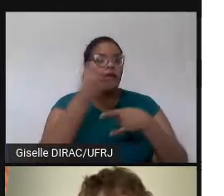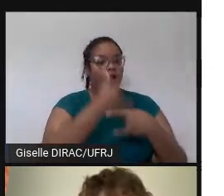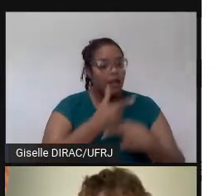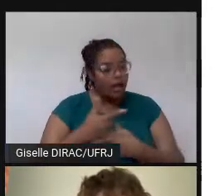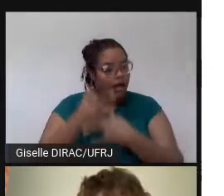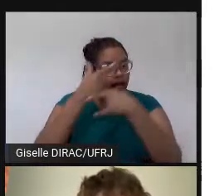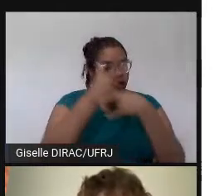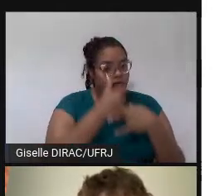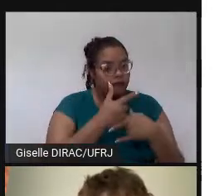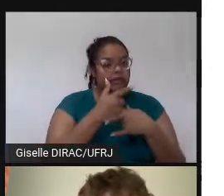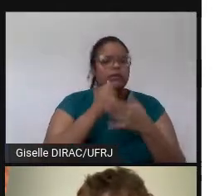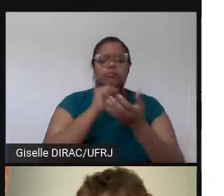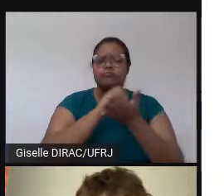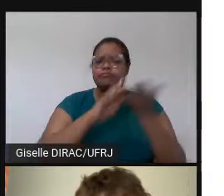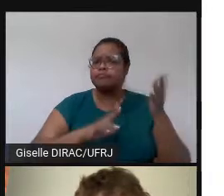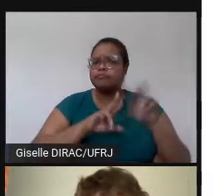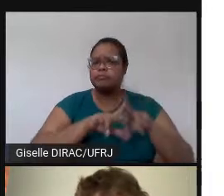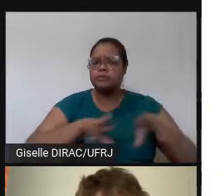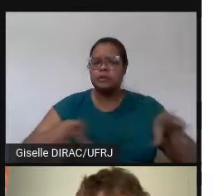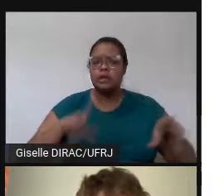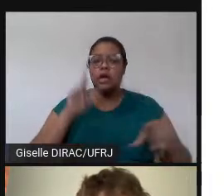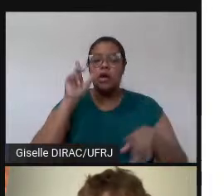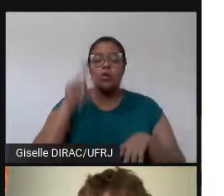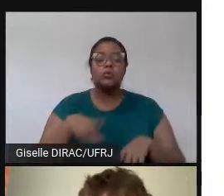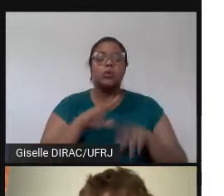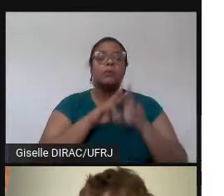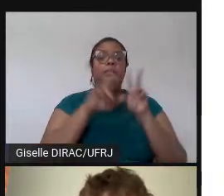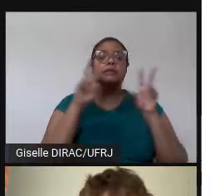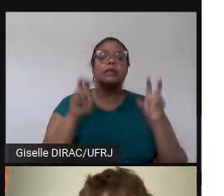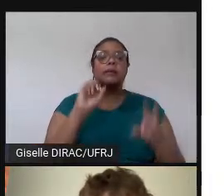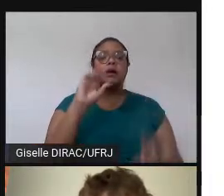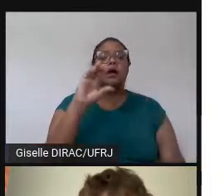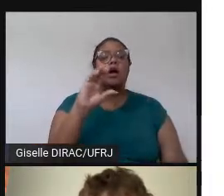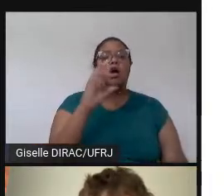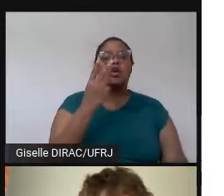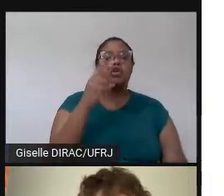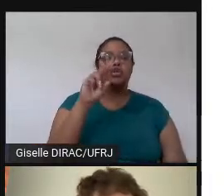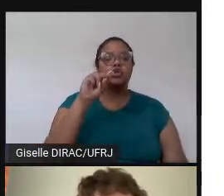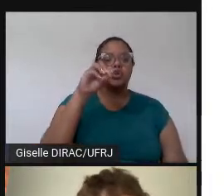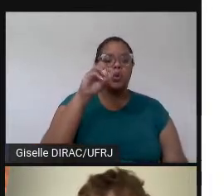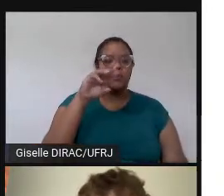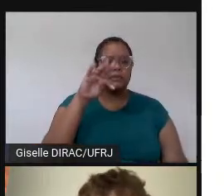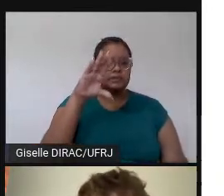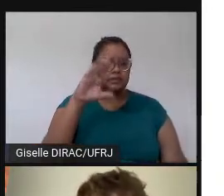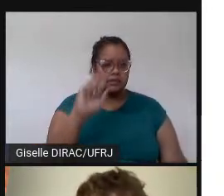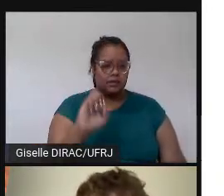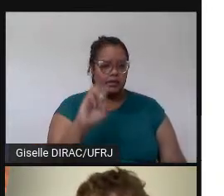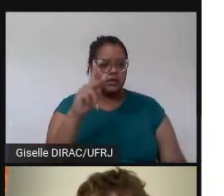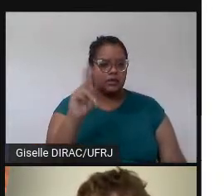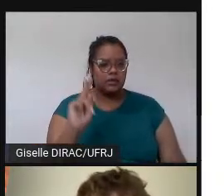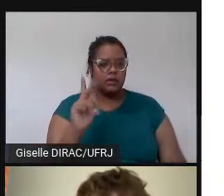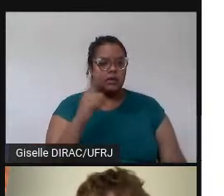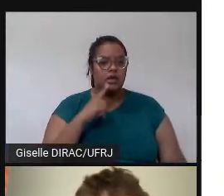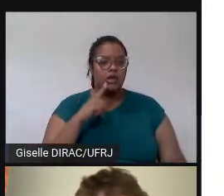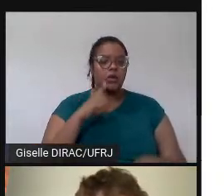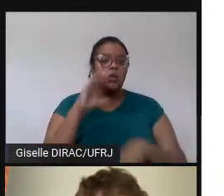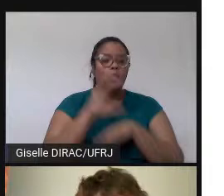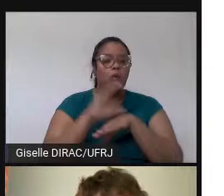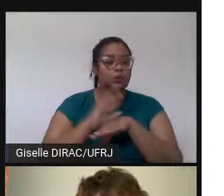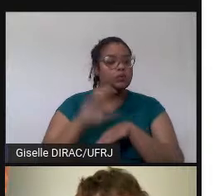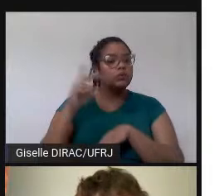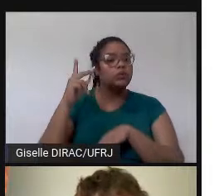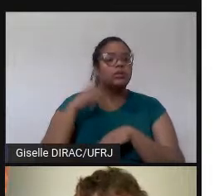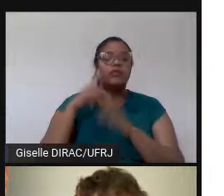sobre o Chomsky e sobre uma notícia que saiu de um estudo sobre ele. Vamos fazer